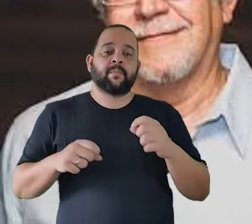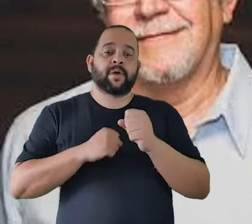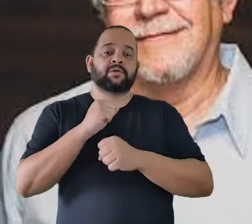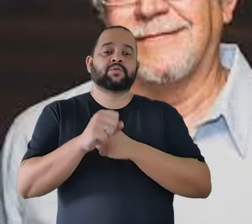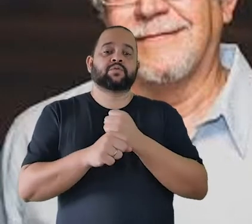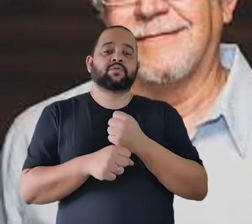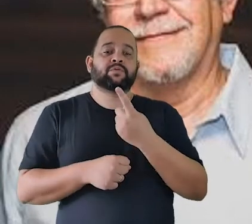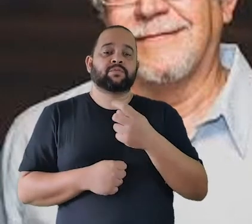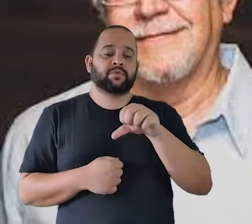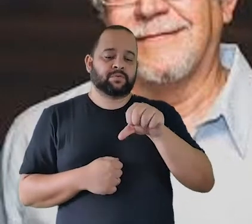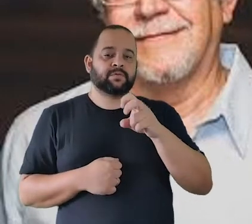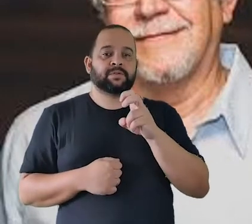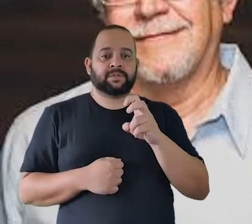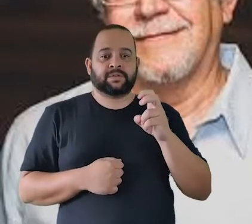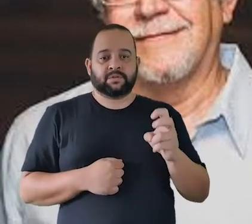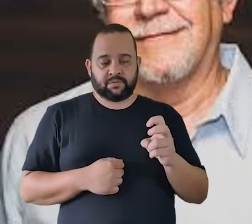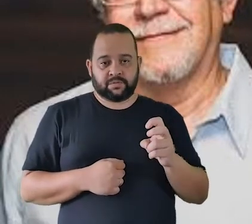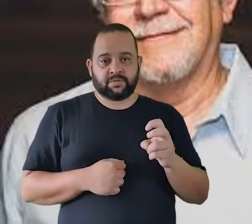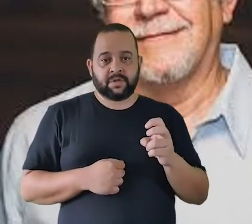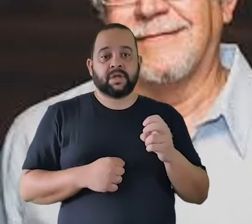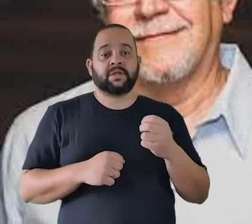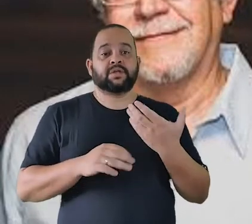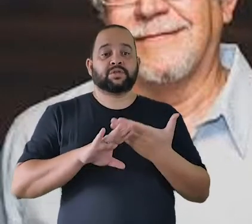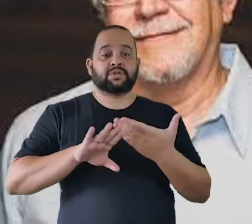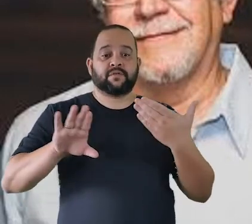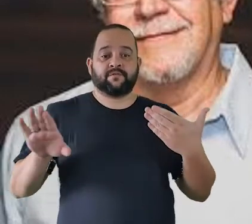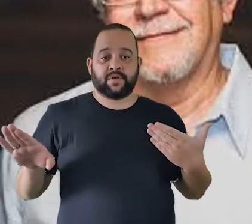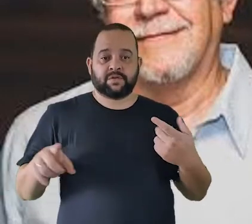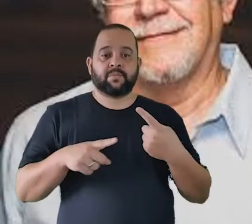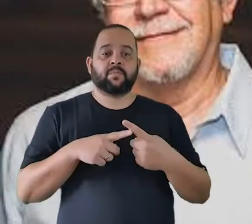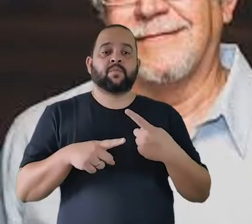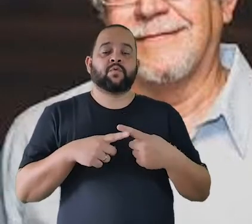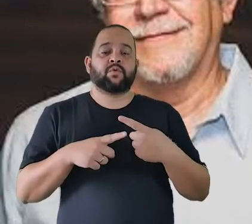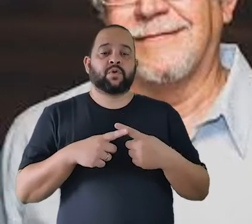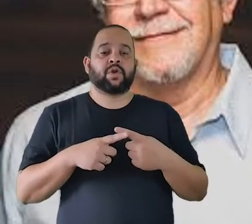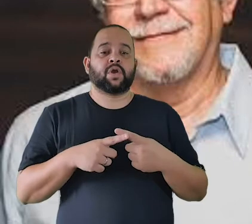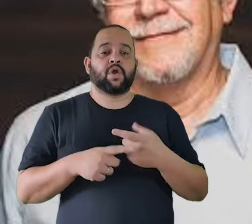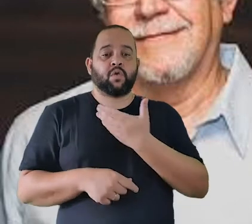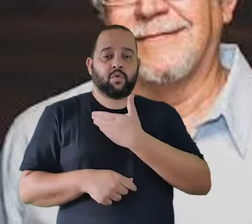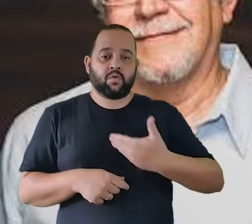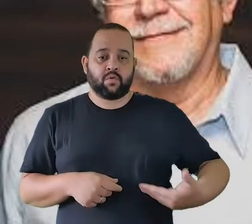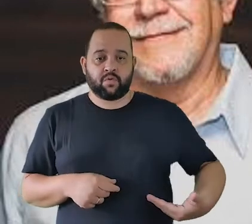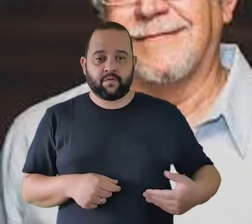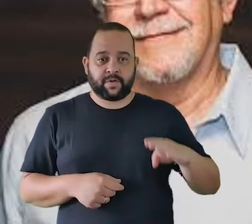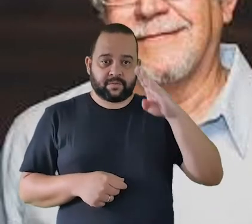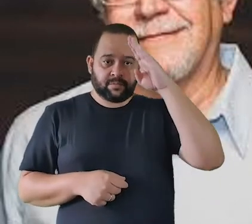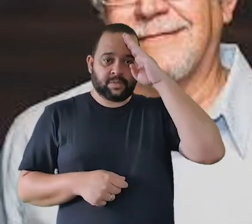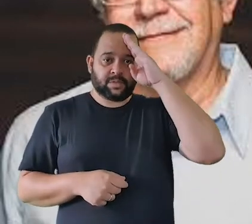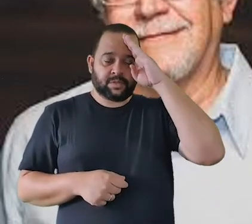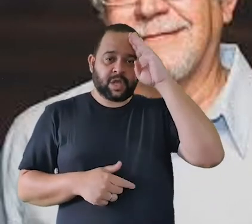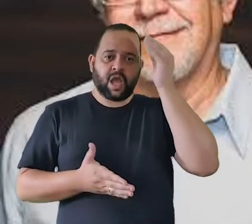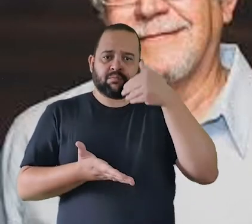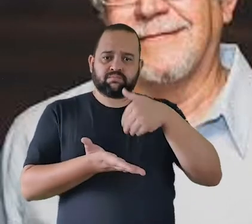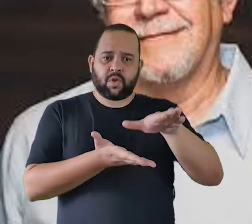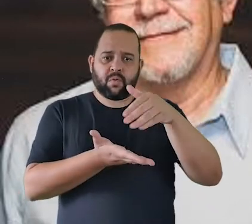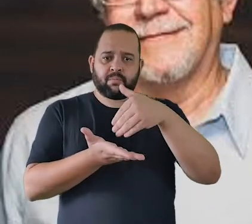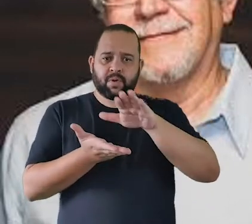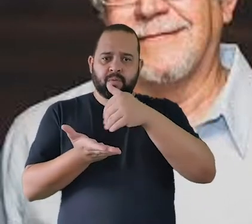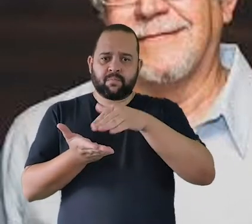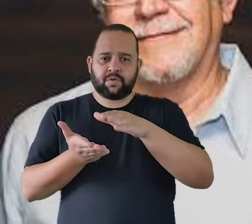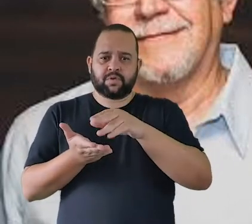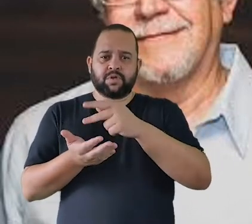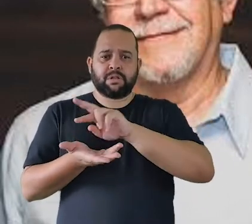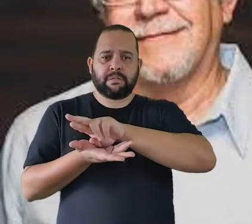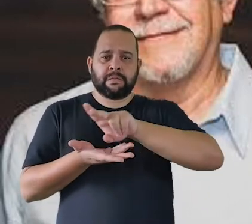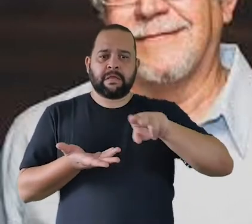afasta do cargo porque o governo militar demitiu vários dos professores e ele não concorda com isso